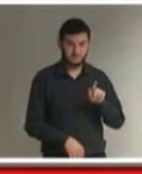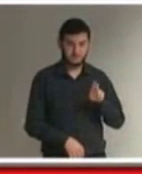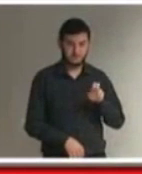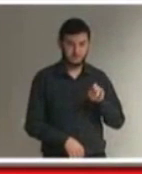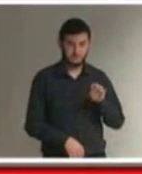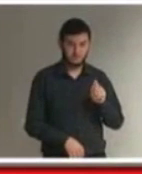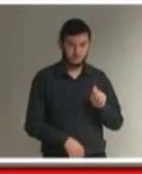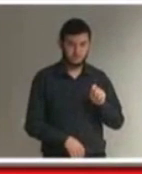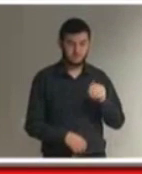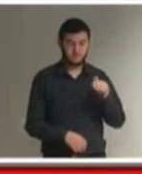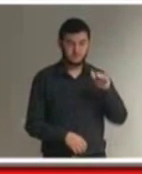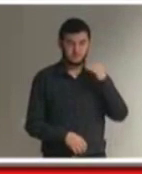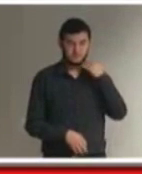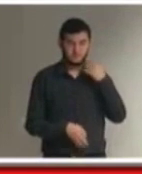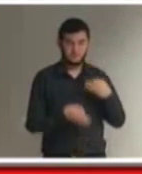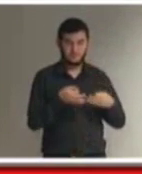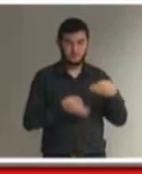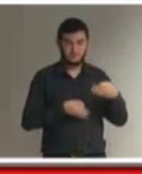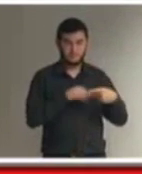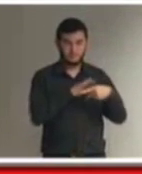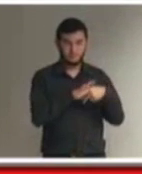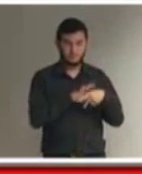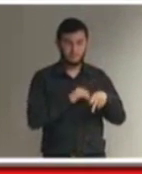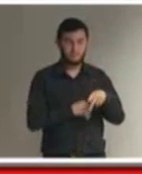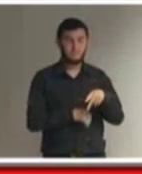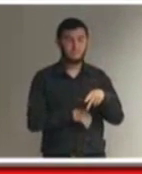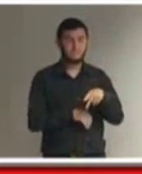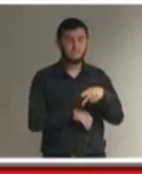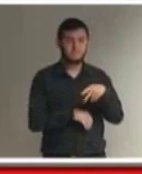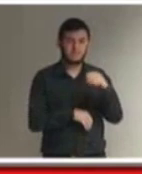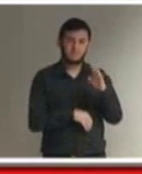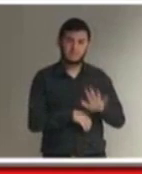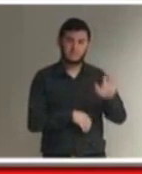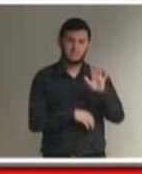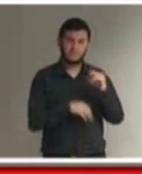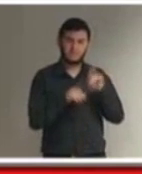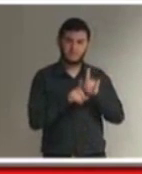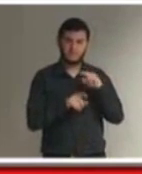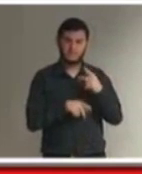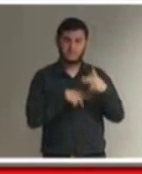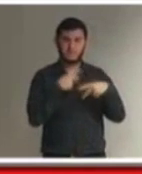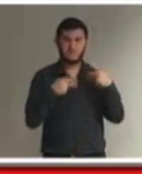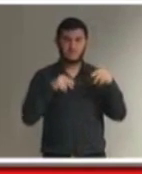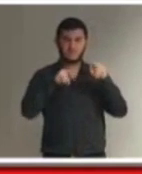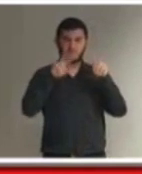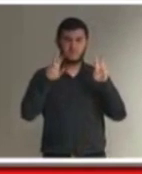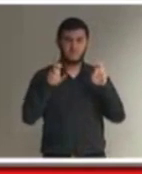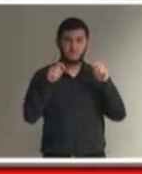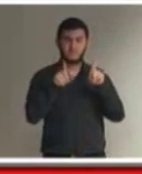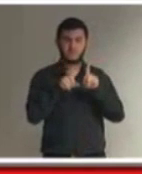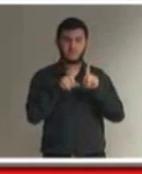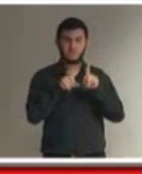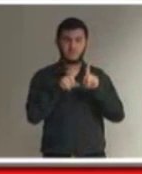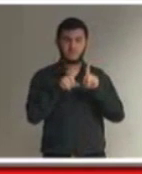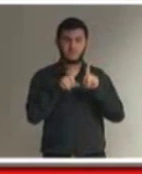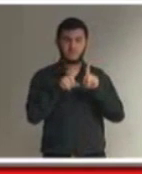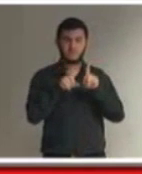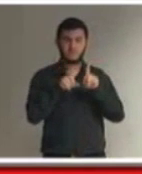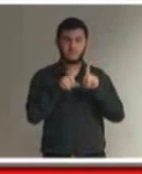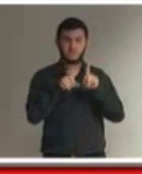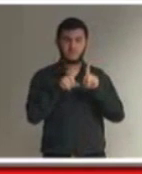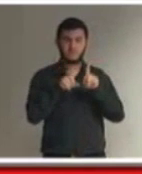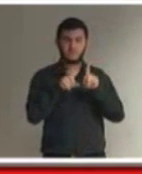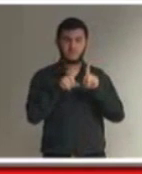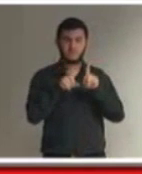Regional da República, e vamos falar hoje sobre educação inclusiva, os respectivos marcos jurídicos. A